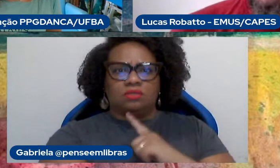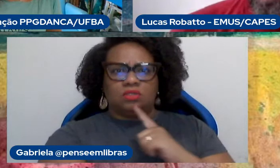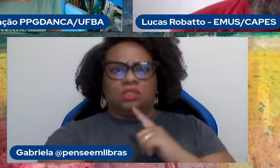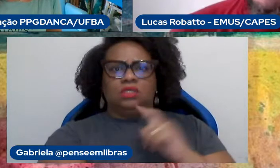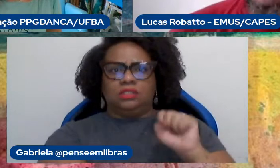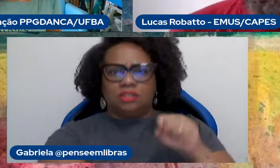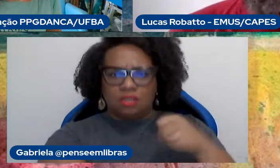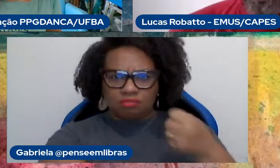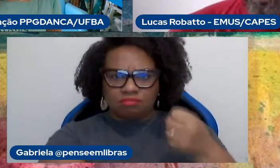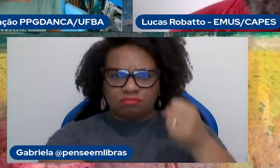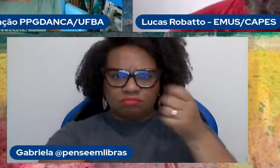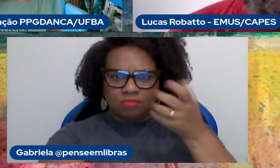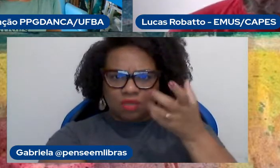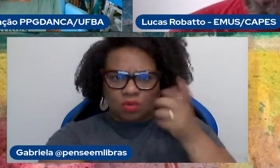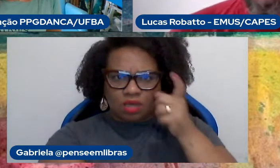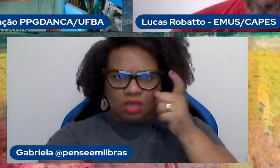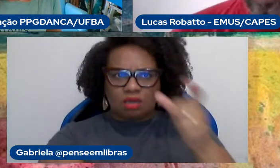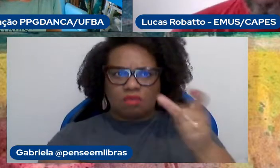isso, mas,